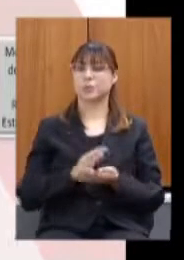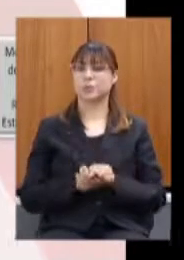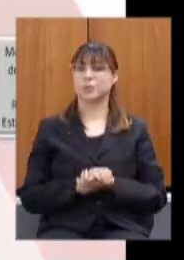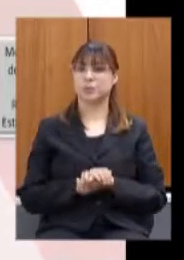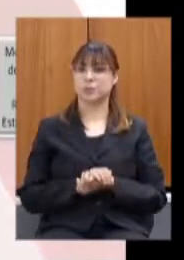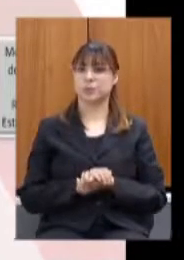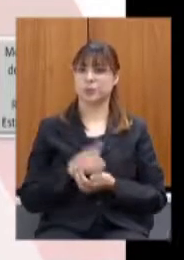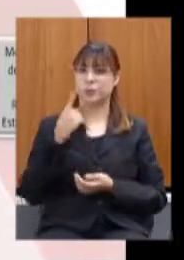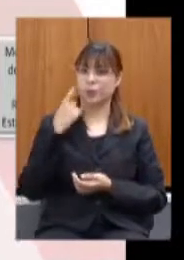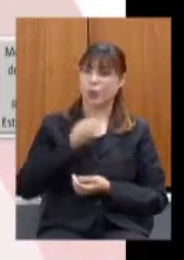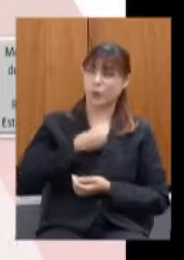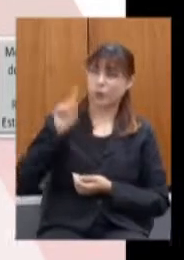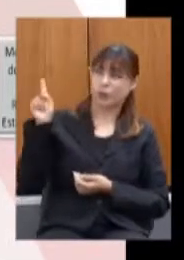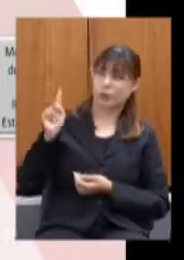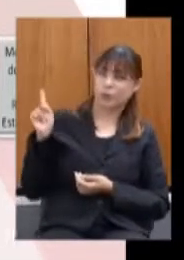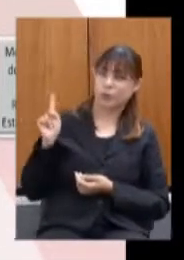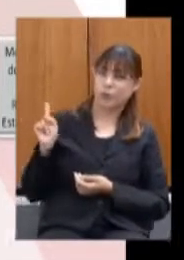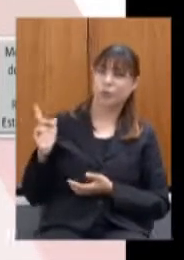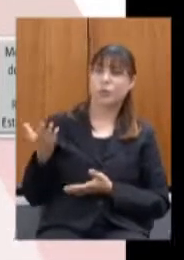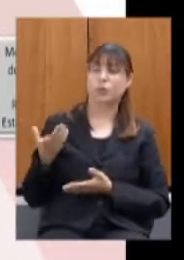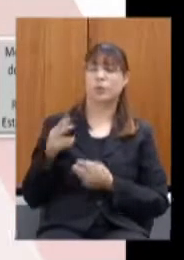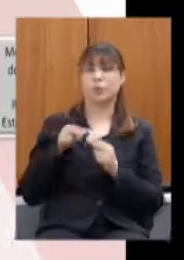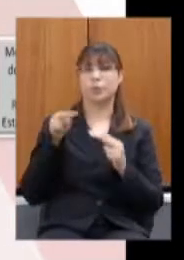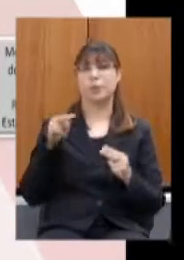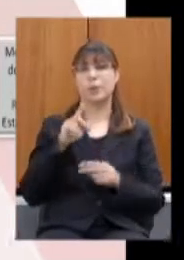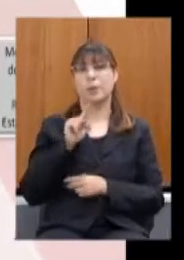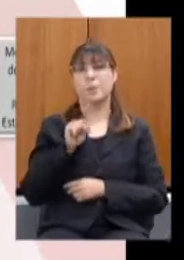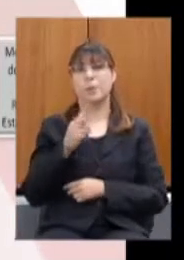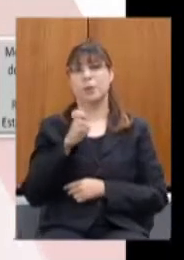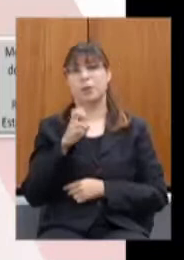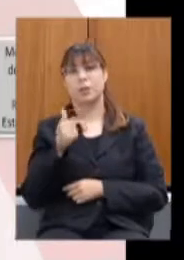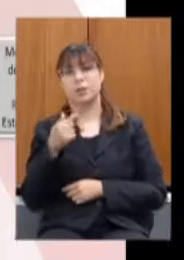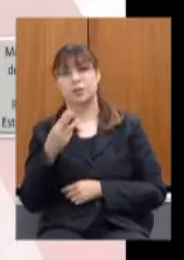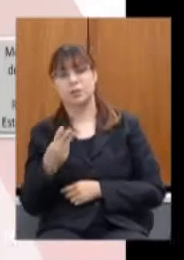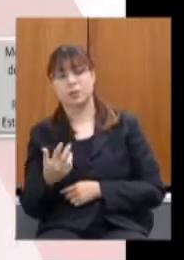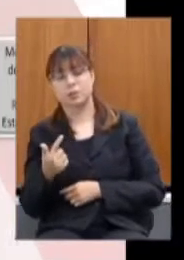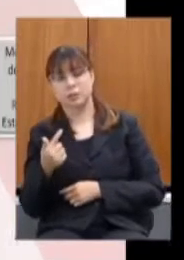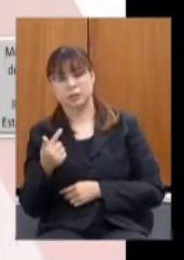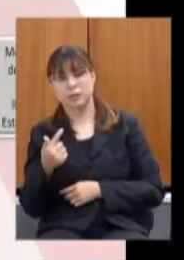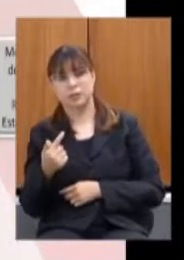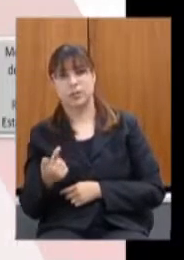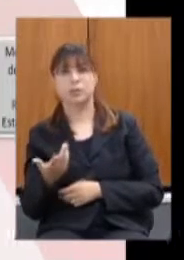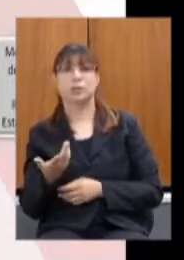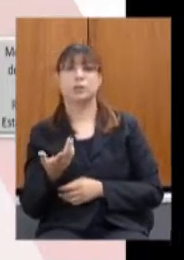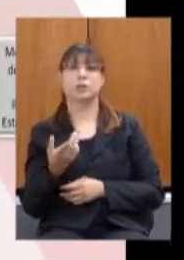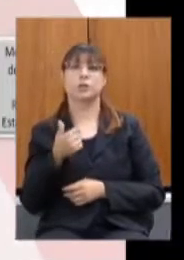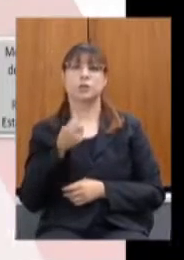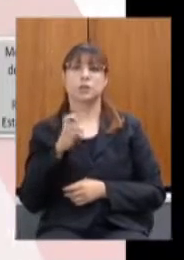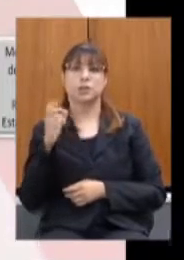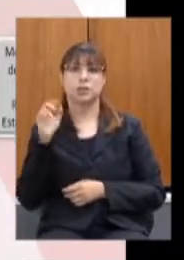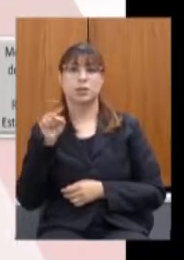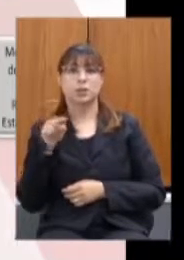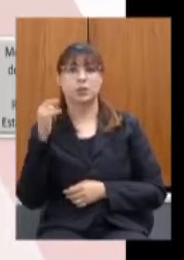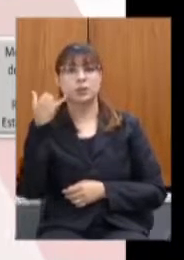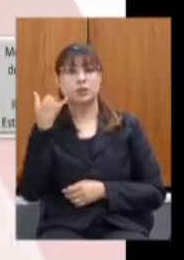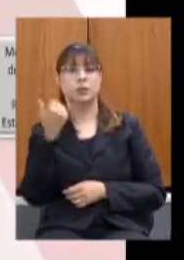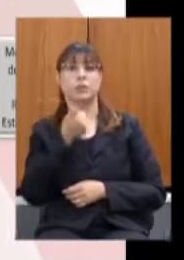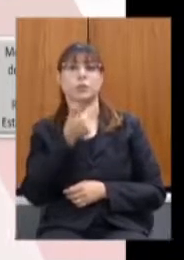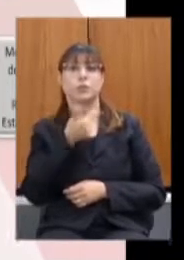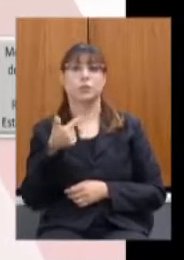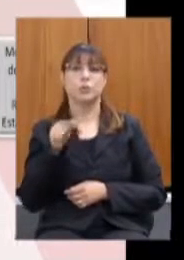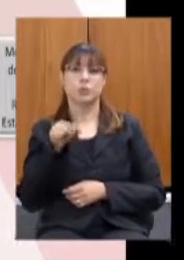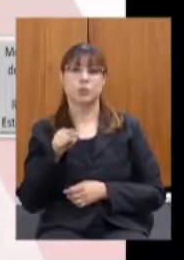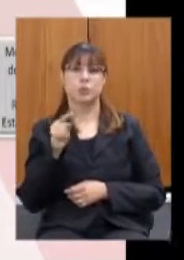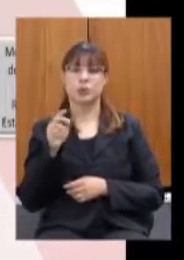dentro da fazenda presenciais 1537 o telefone 15 mil e 22 mil por e-mail isso